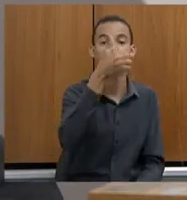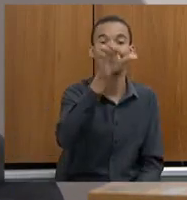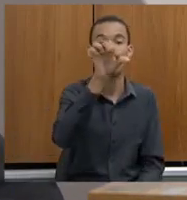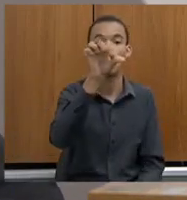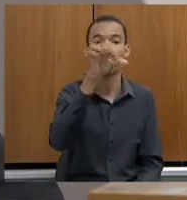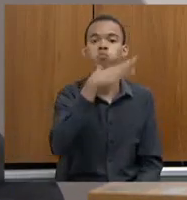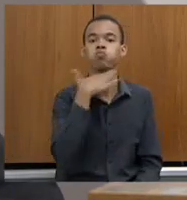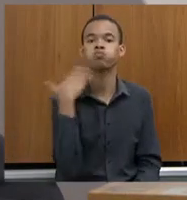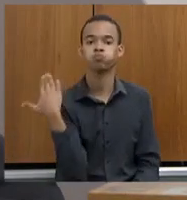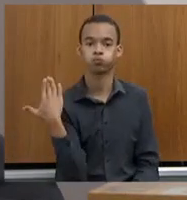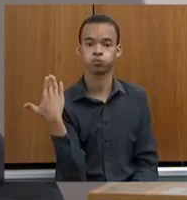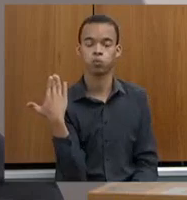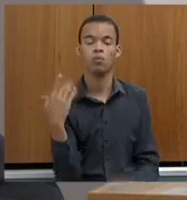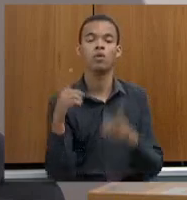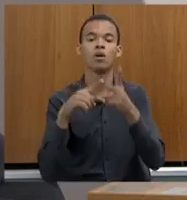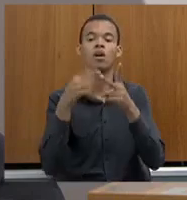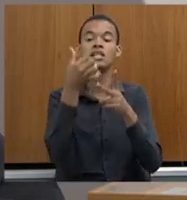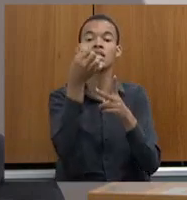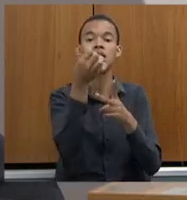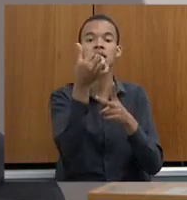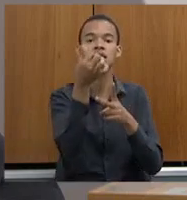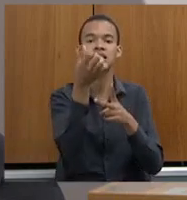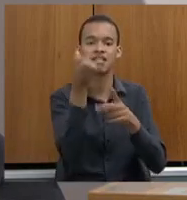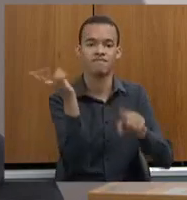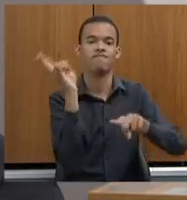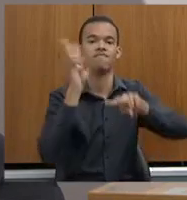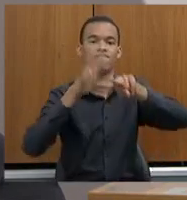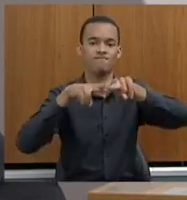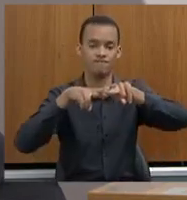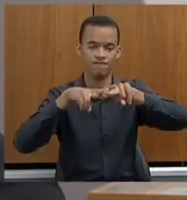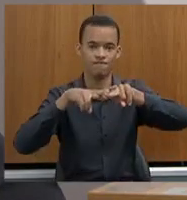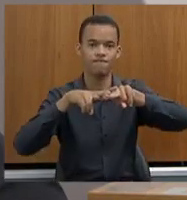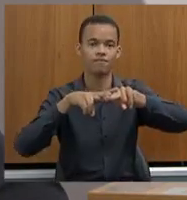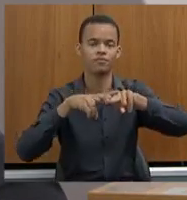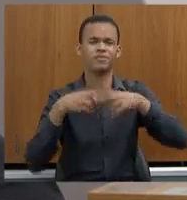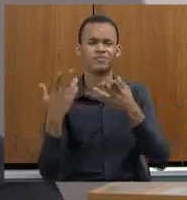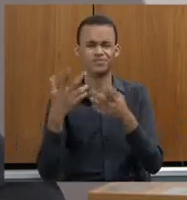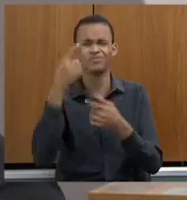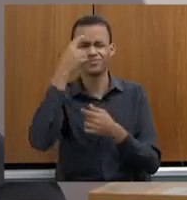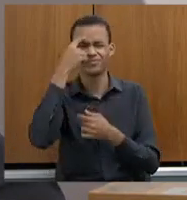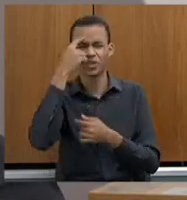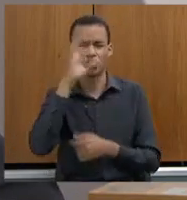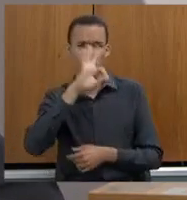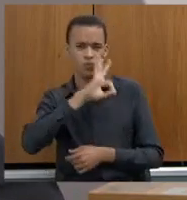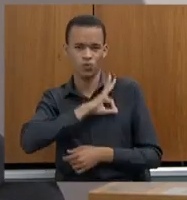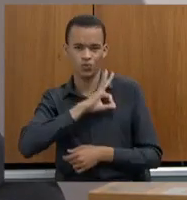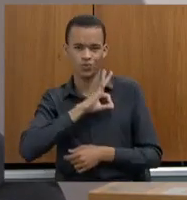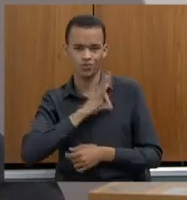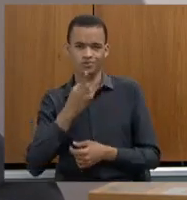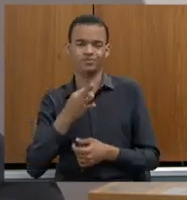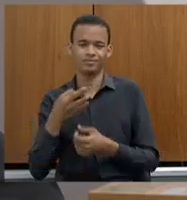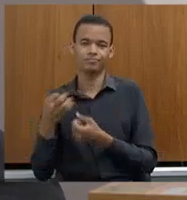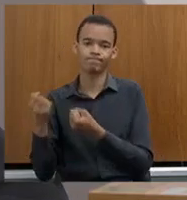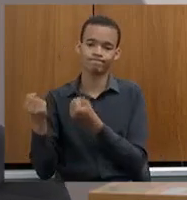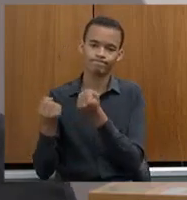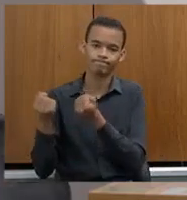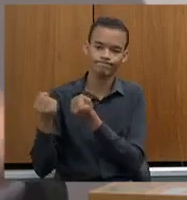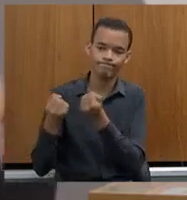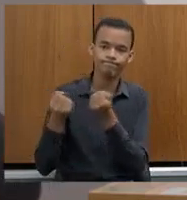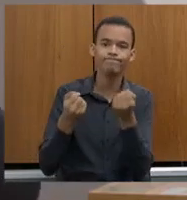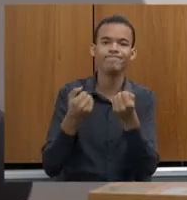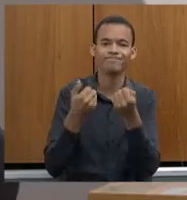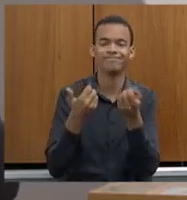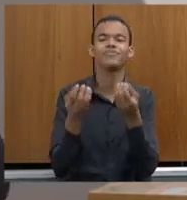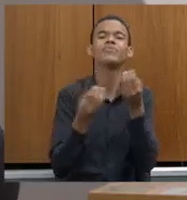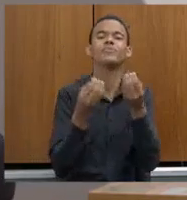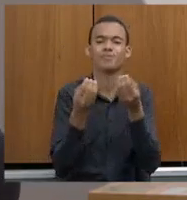levou quantos camburões para aquela ponte? O ônibus caiu lá em cima da linha do trem, na